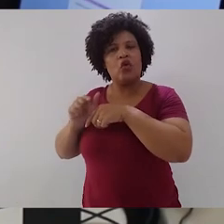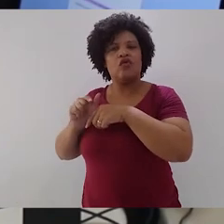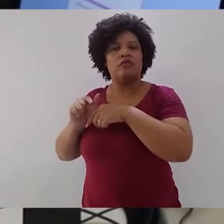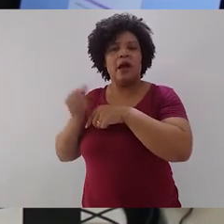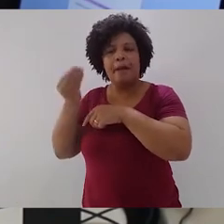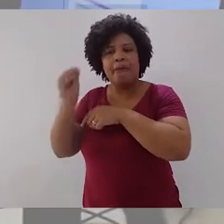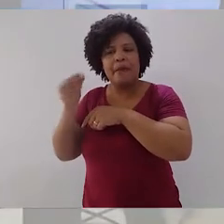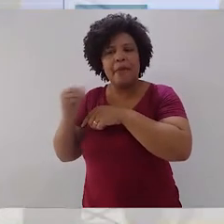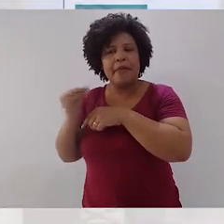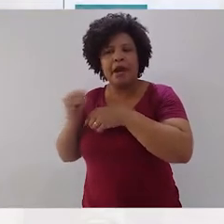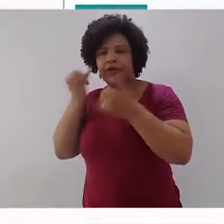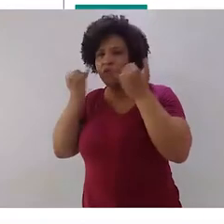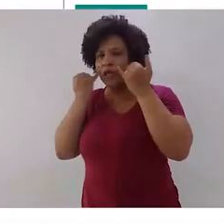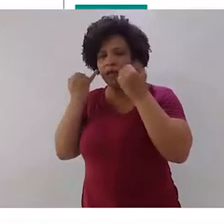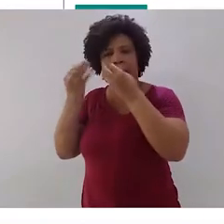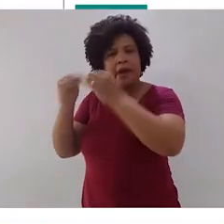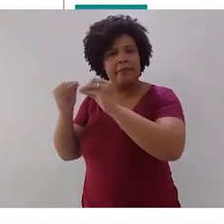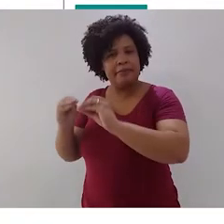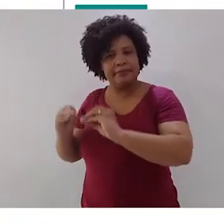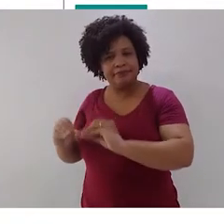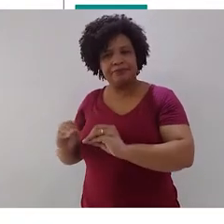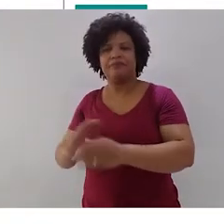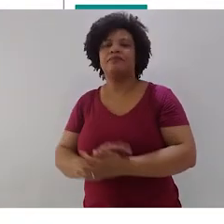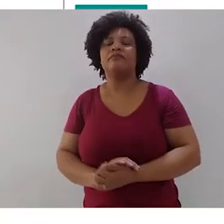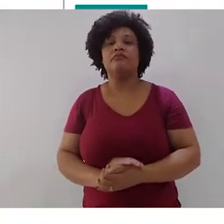produtiva. Temos ainda as questões gramaticais.